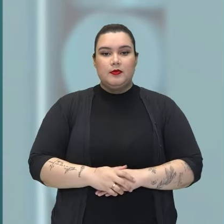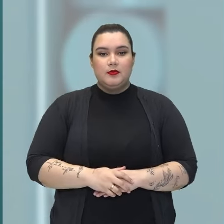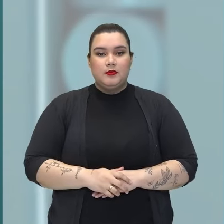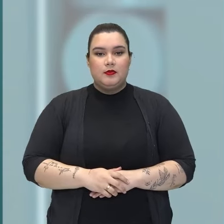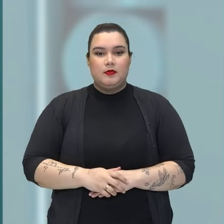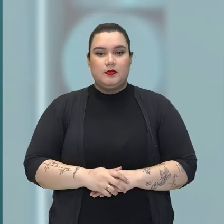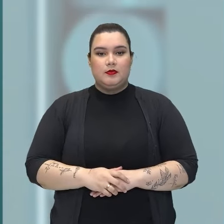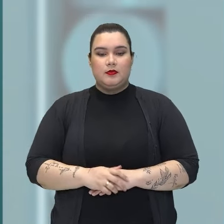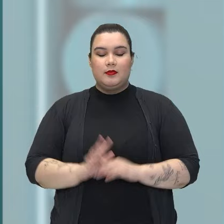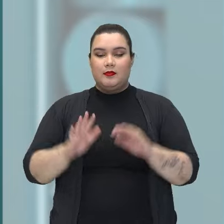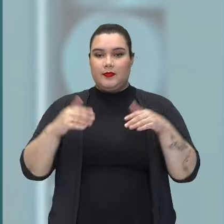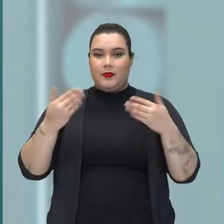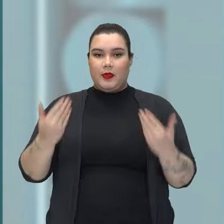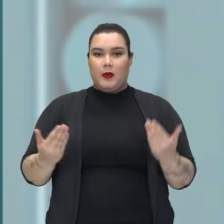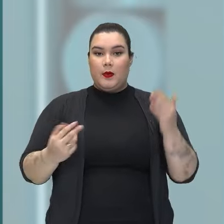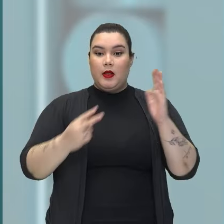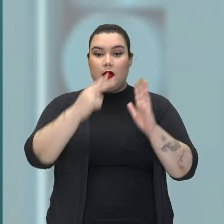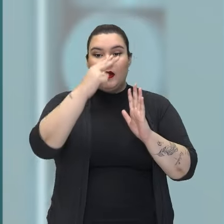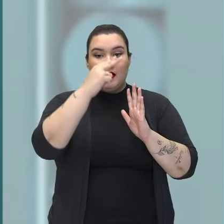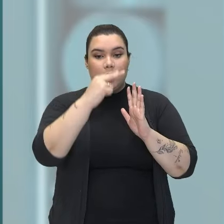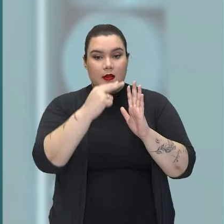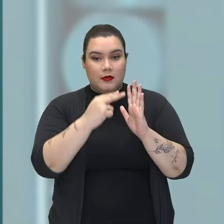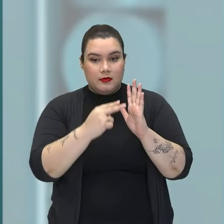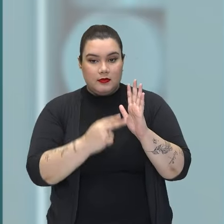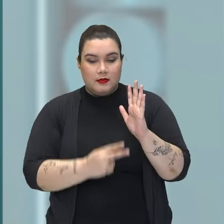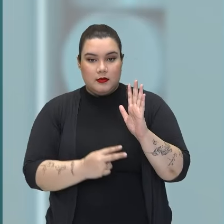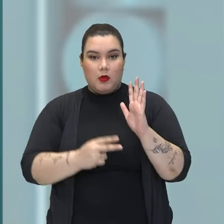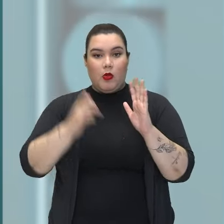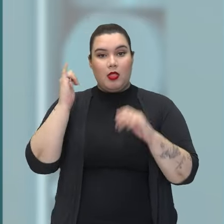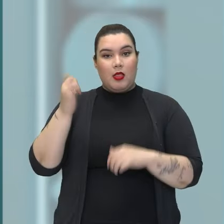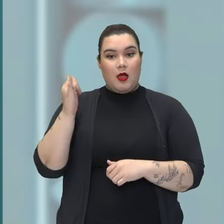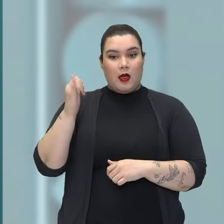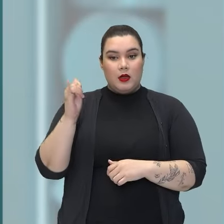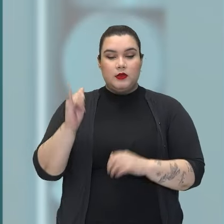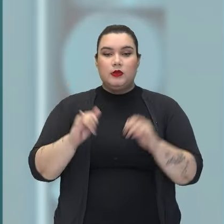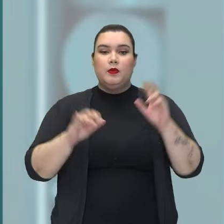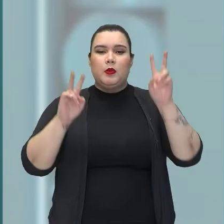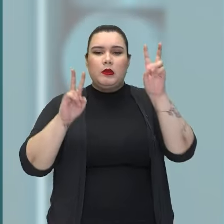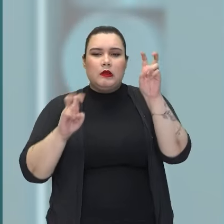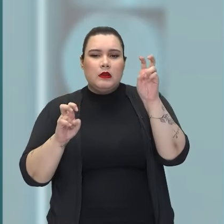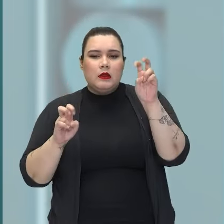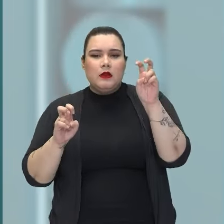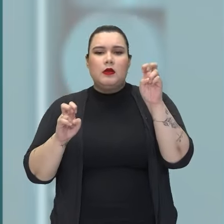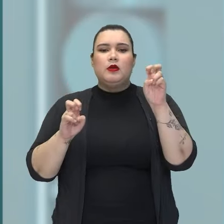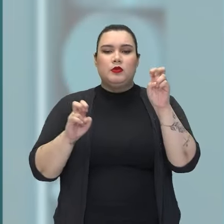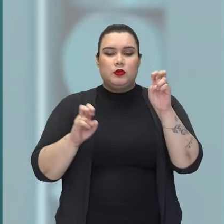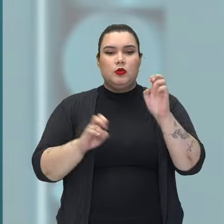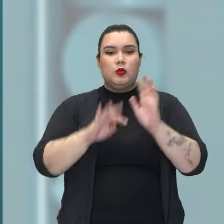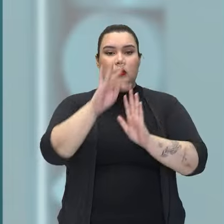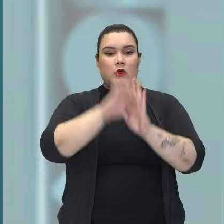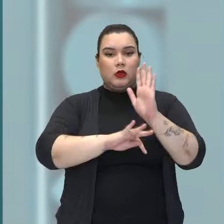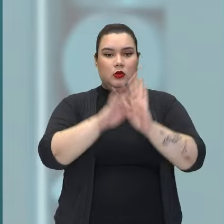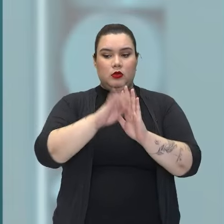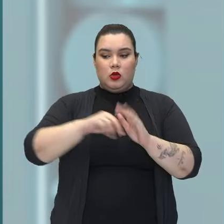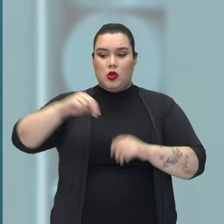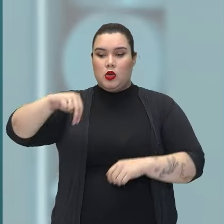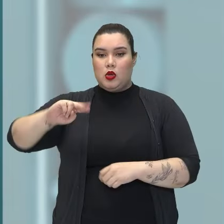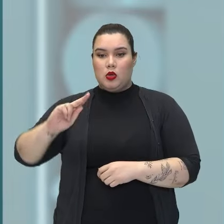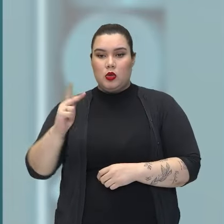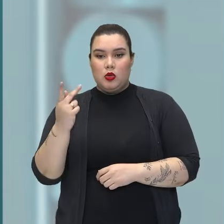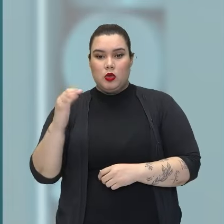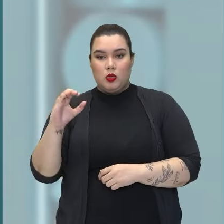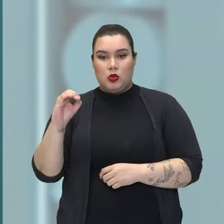Então, acabamos de ler, ouvir a narrativa do trecho em que Nho Augusto, Augusto Matraga,